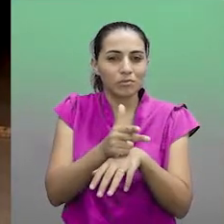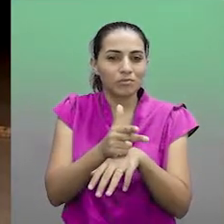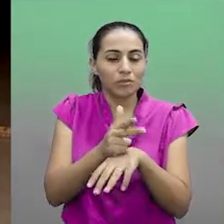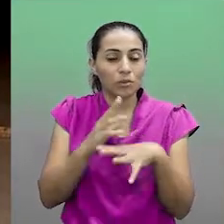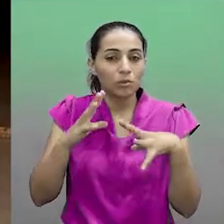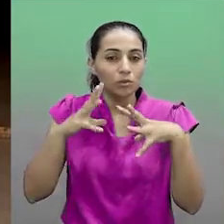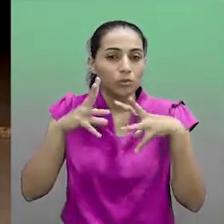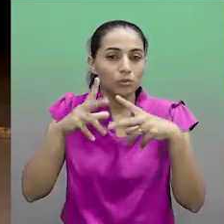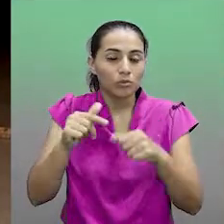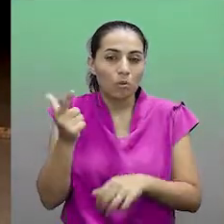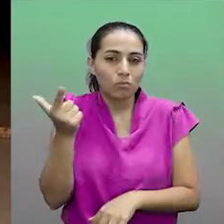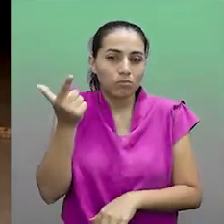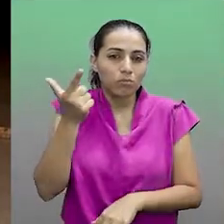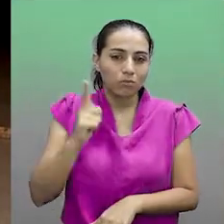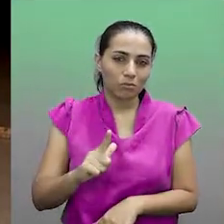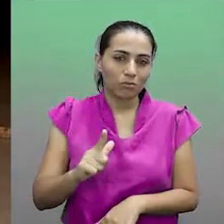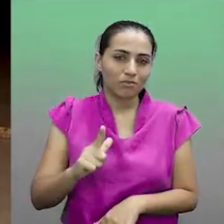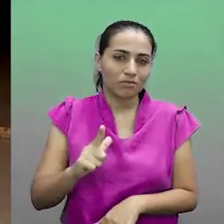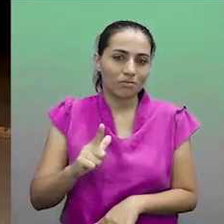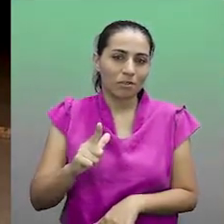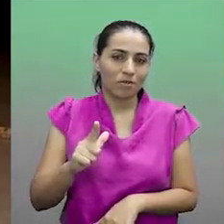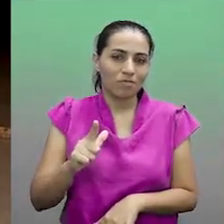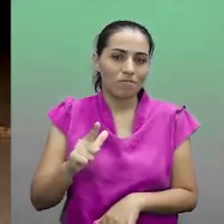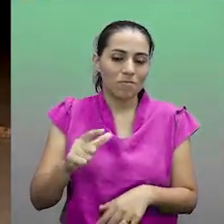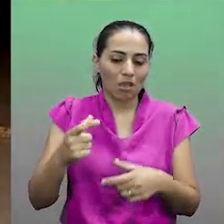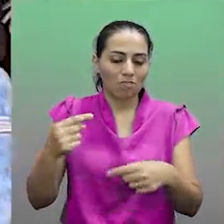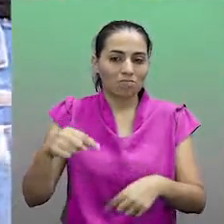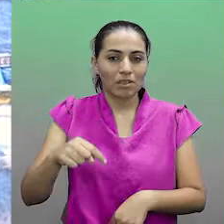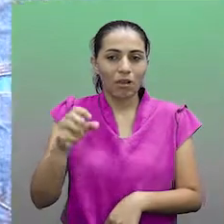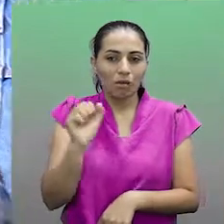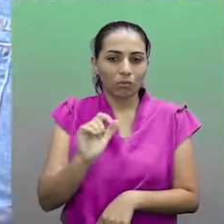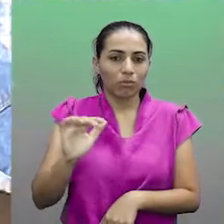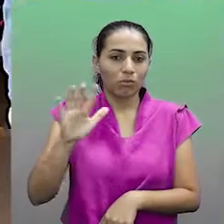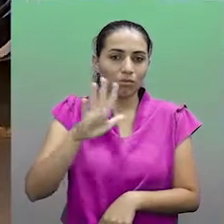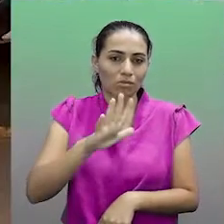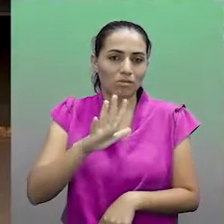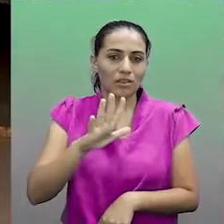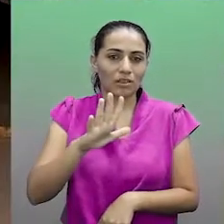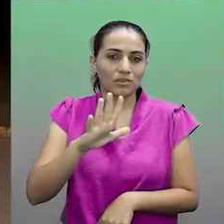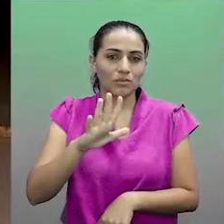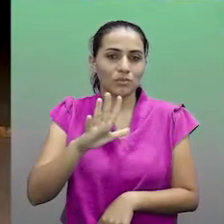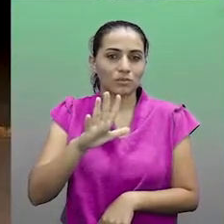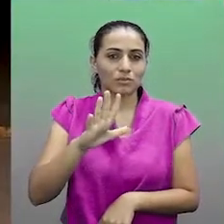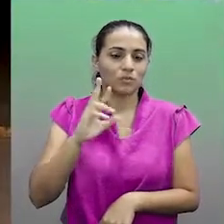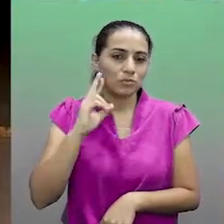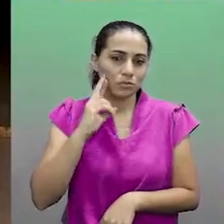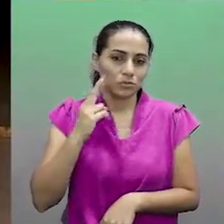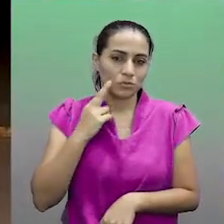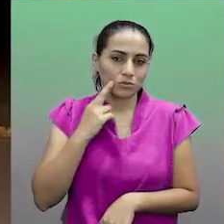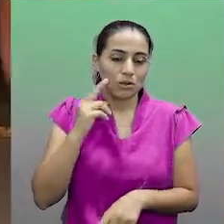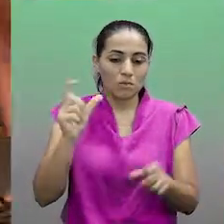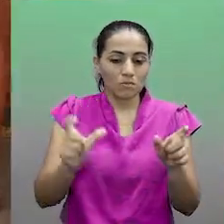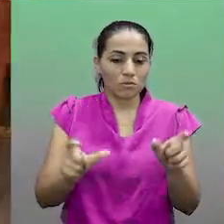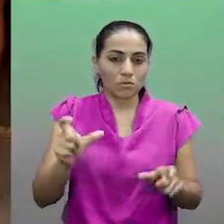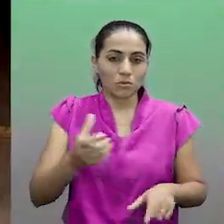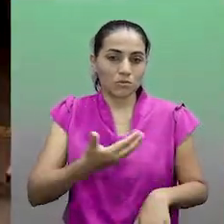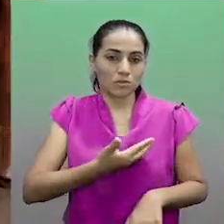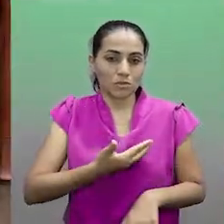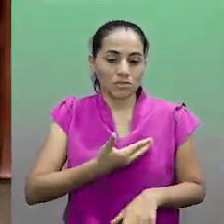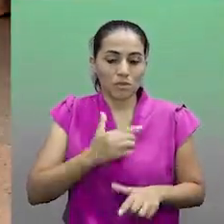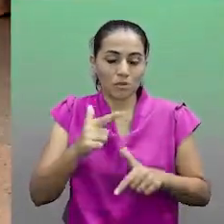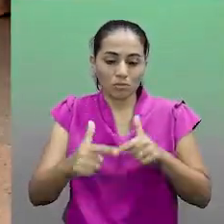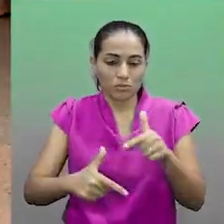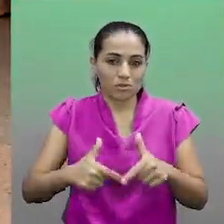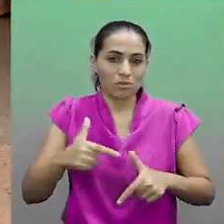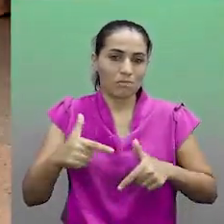conquistei, aqui no estado de Rondônia, pessoas, amigos, família, trabalho,